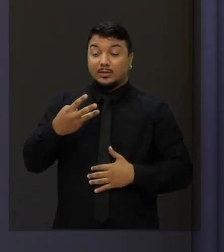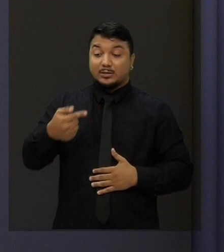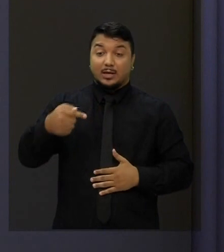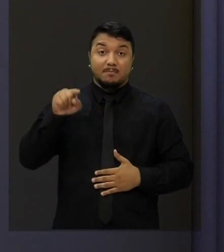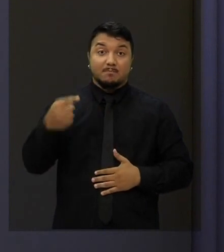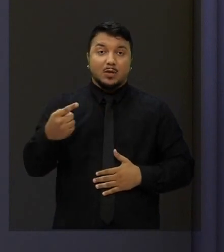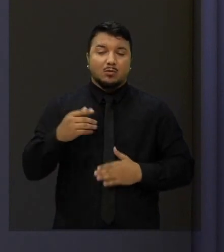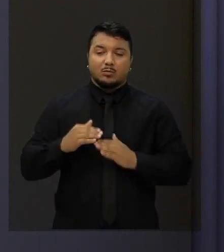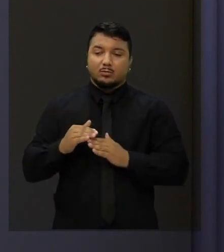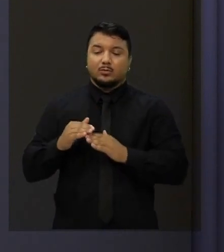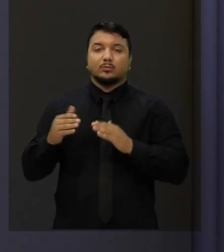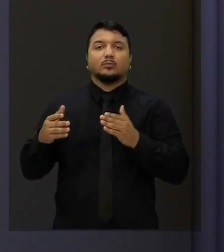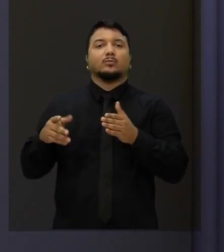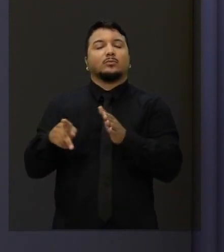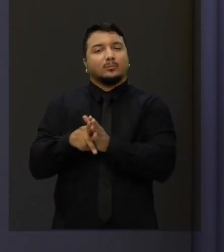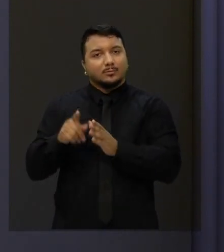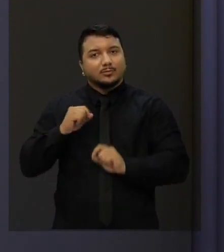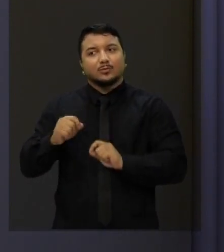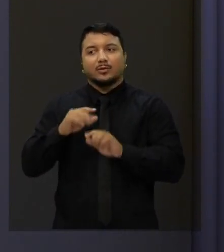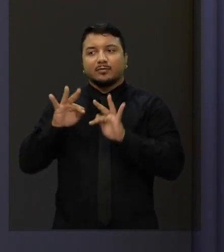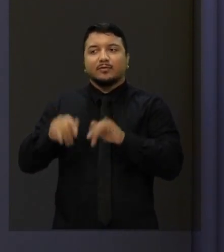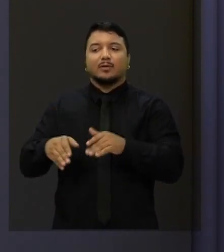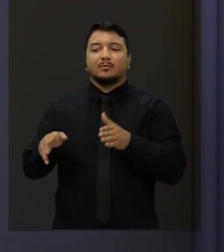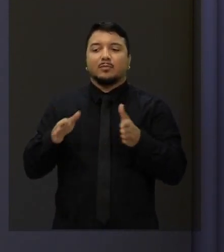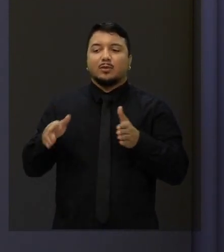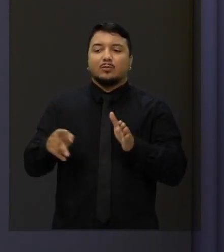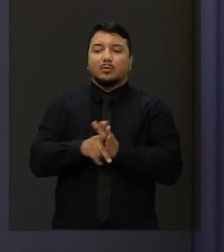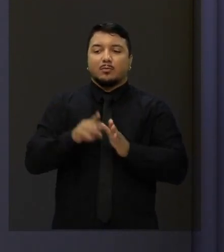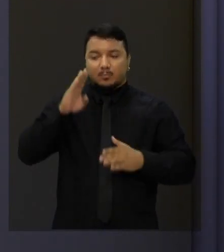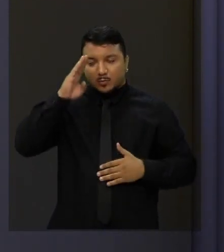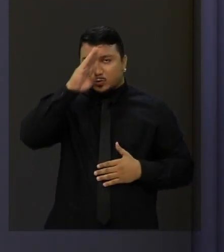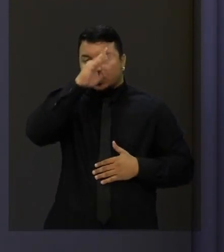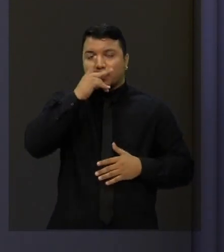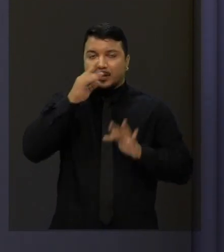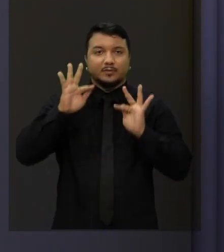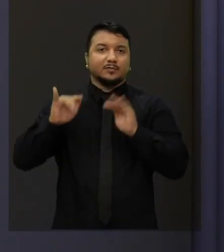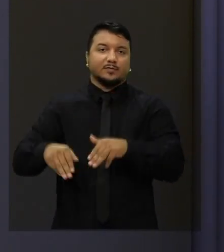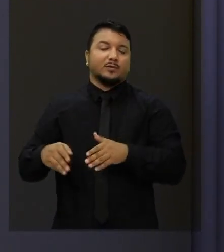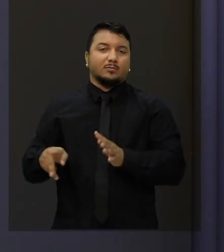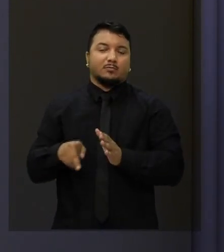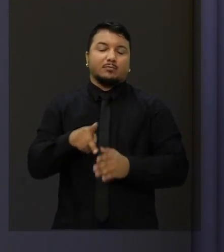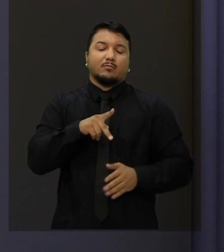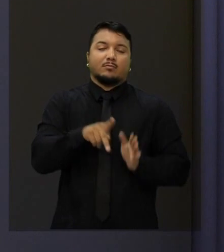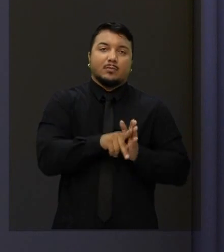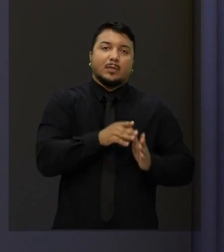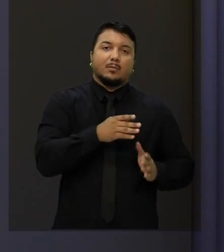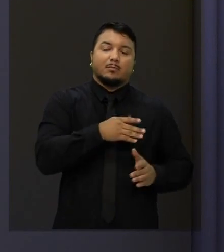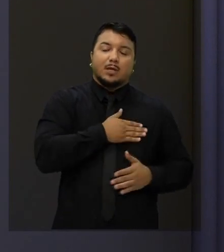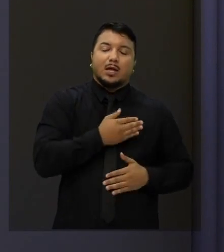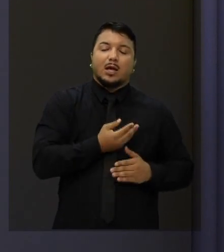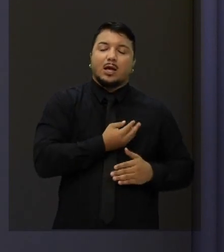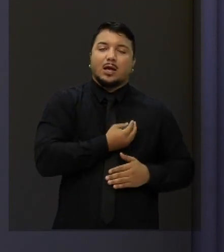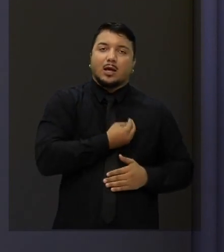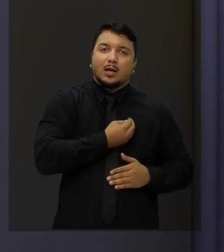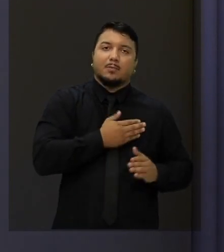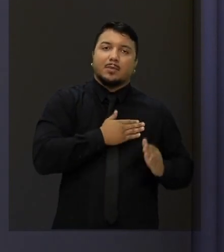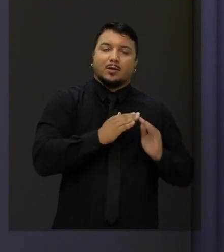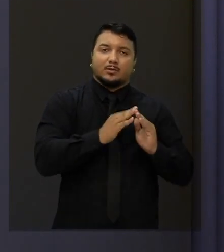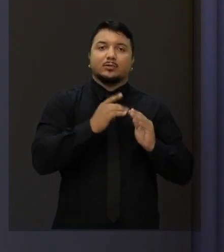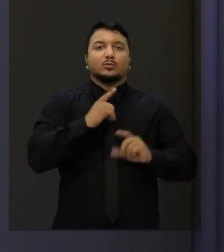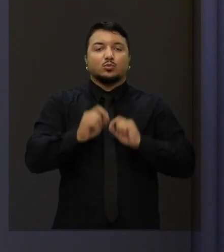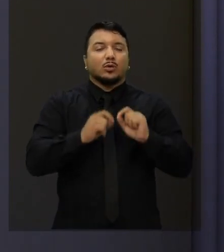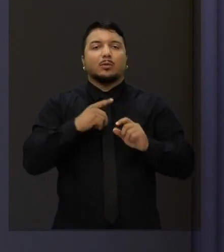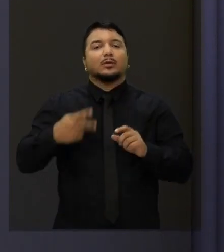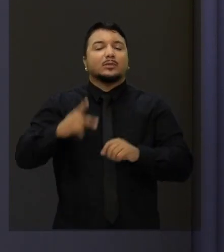habitacionais. Isso se encerrou no governo Bolsonaro porque ele acabou com Minha Casa Minha Vida. Eu quero fazer unidades habitacionais no Ceará.